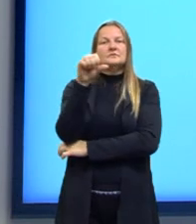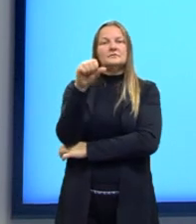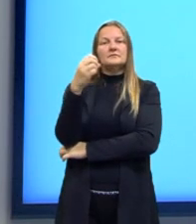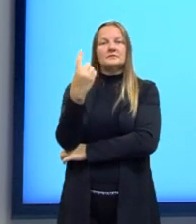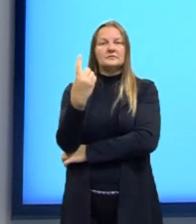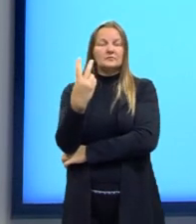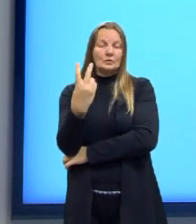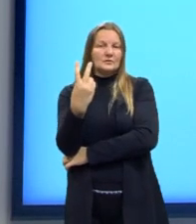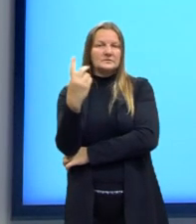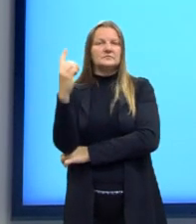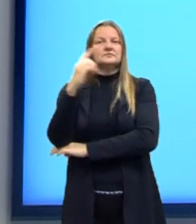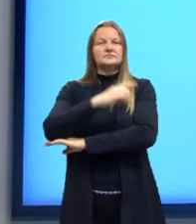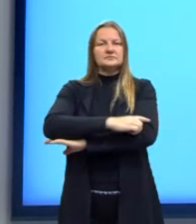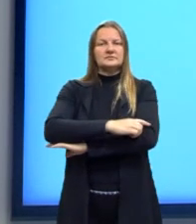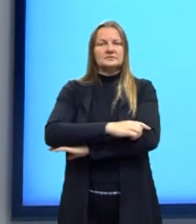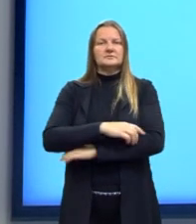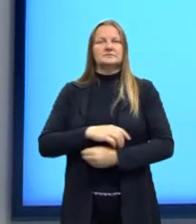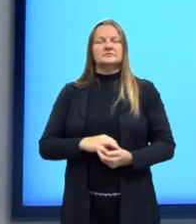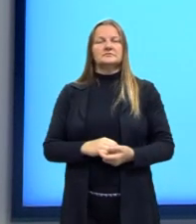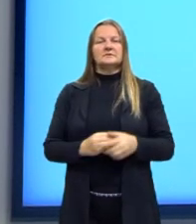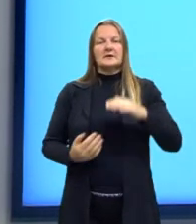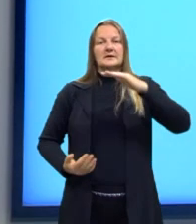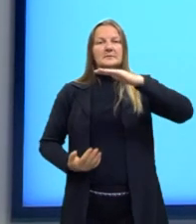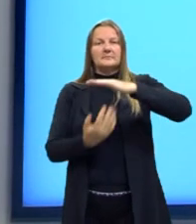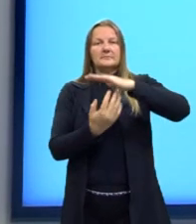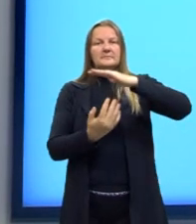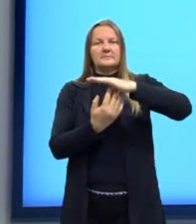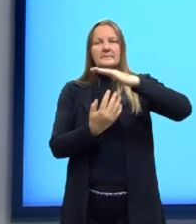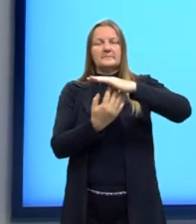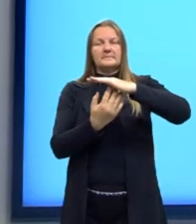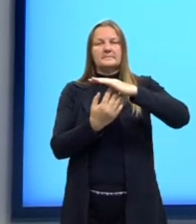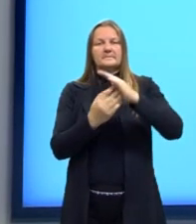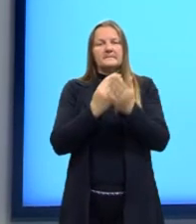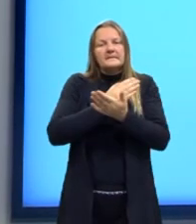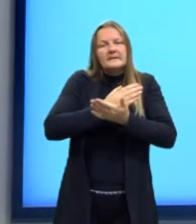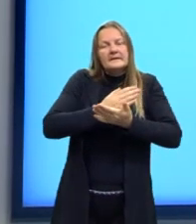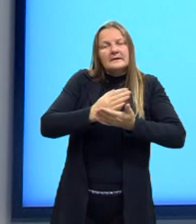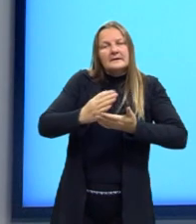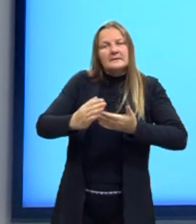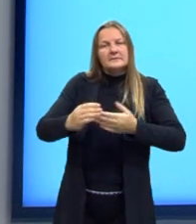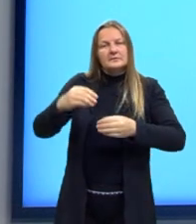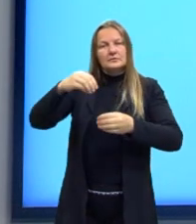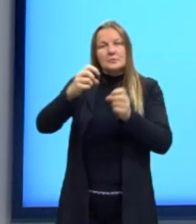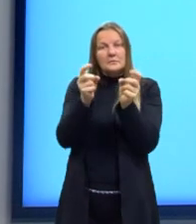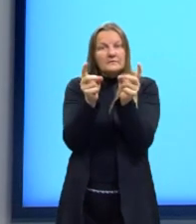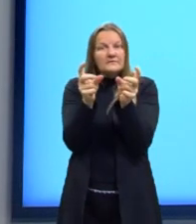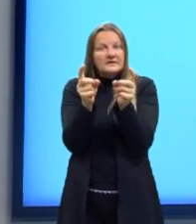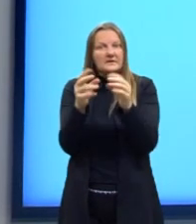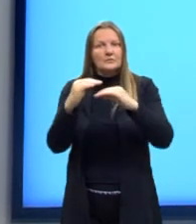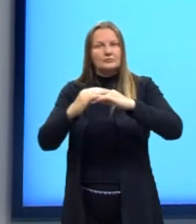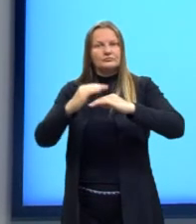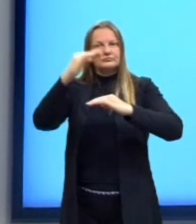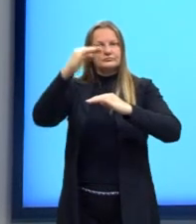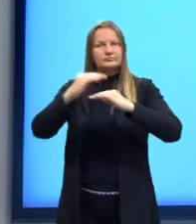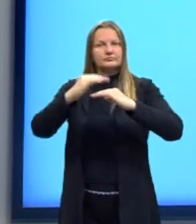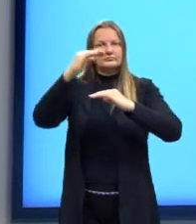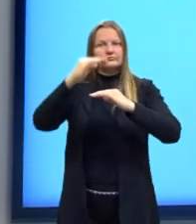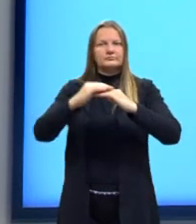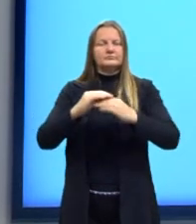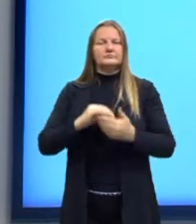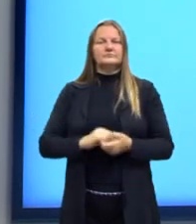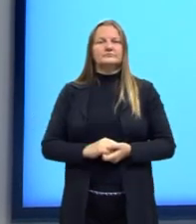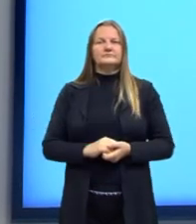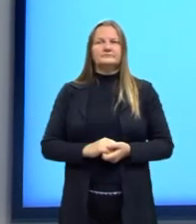dias para chegar à altura máxima a partir ali do momento da venda. Lá nas